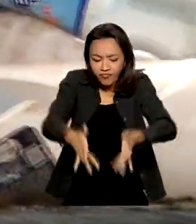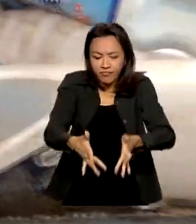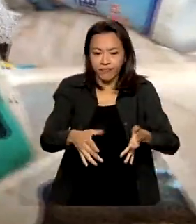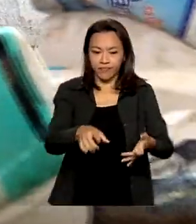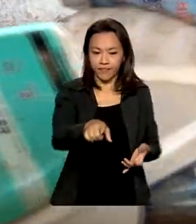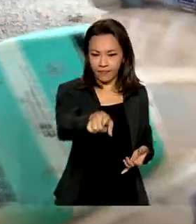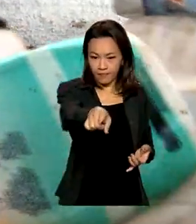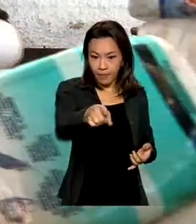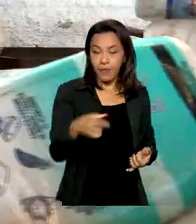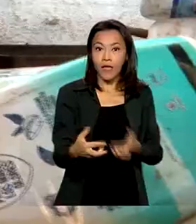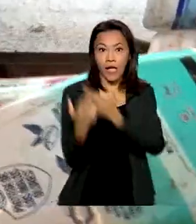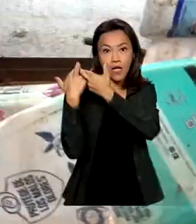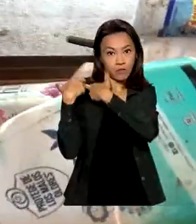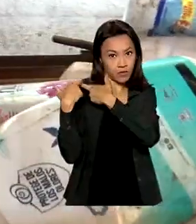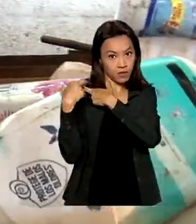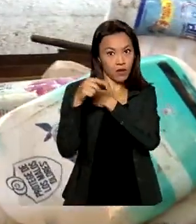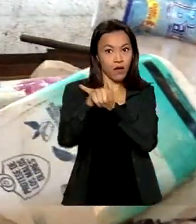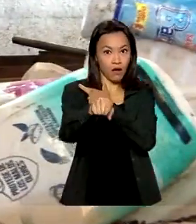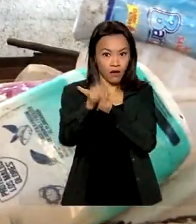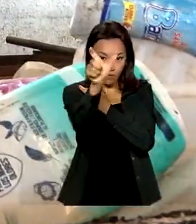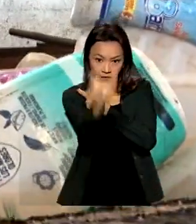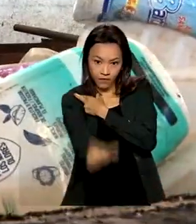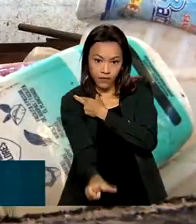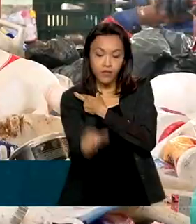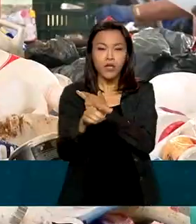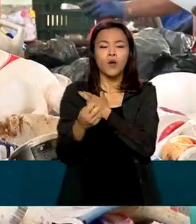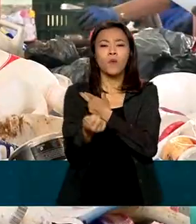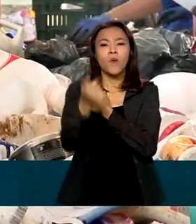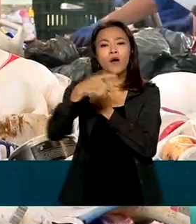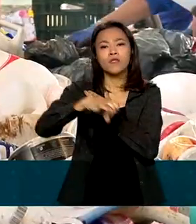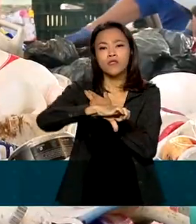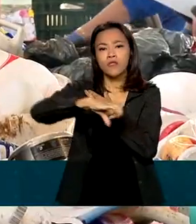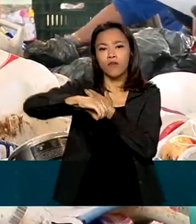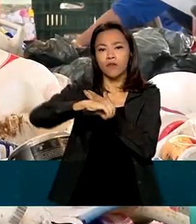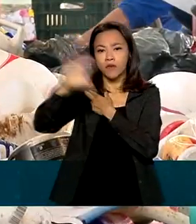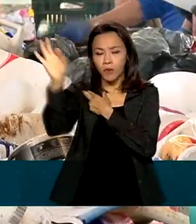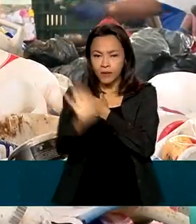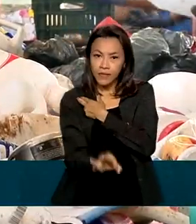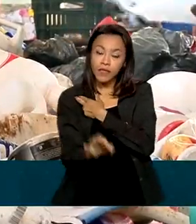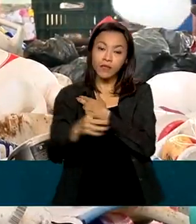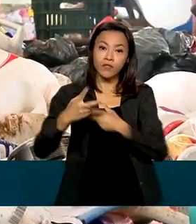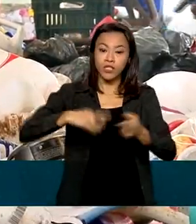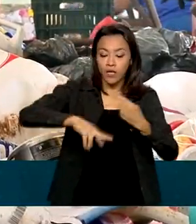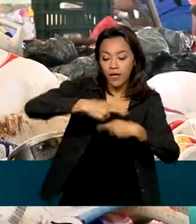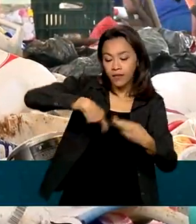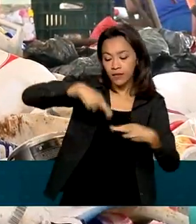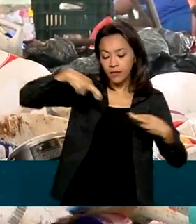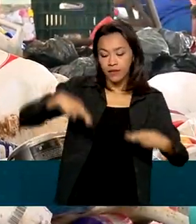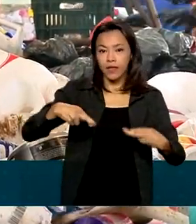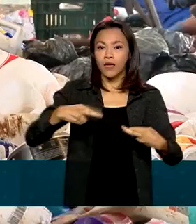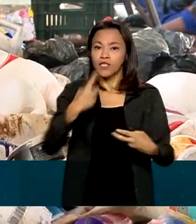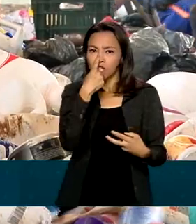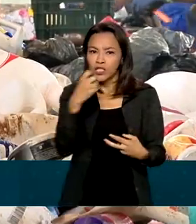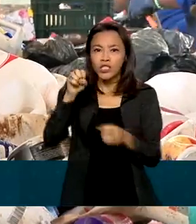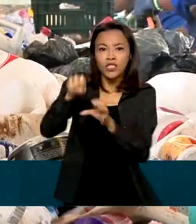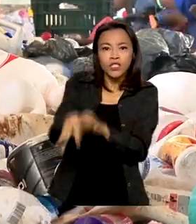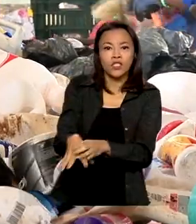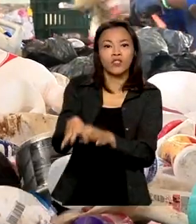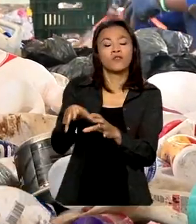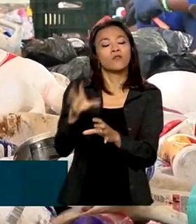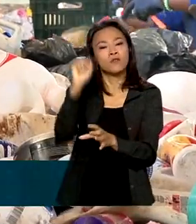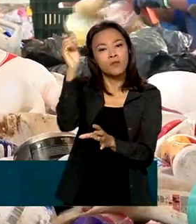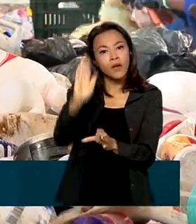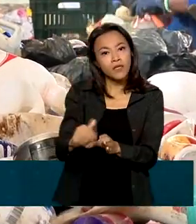são responsáveis por quase 90% do lixo reciclado no Brasil. Os dados são do Instituto de